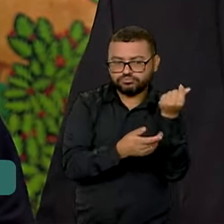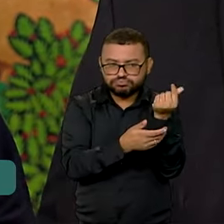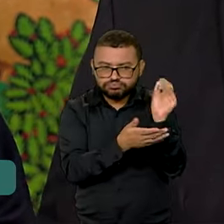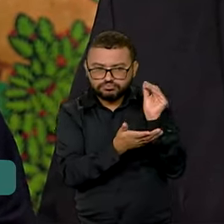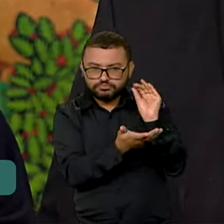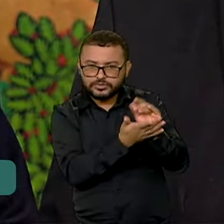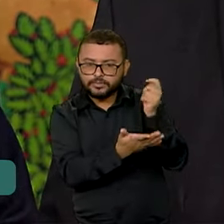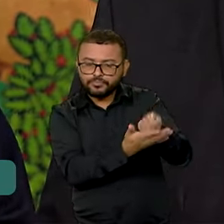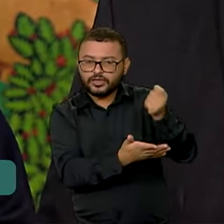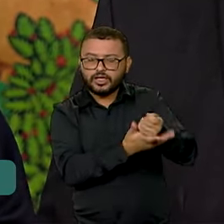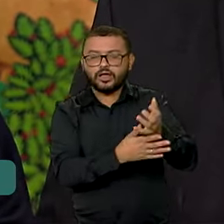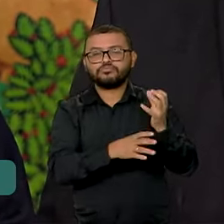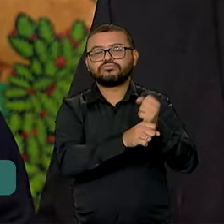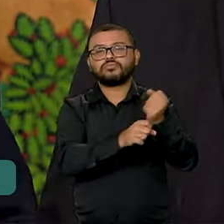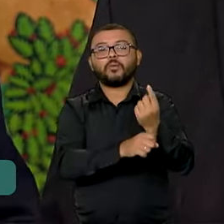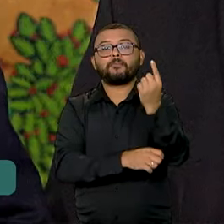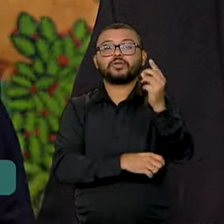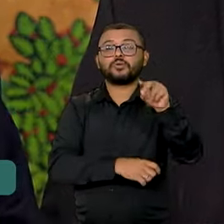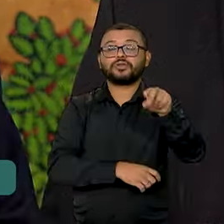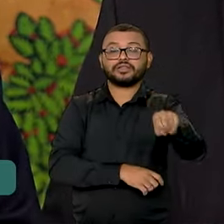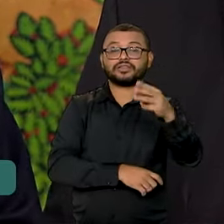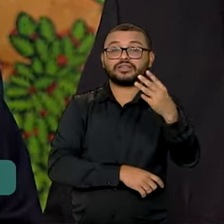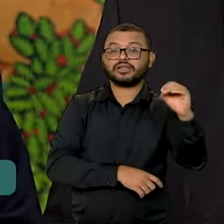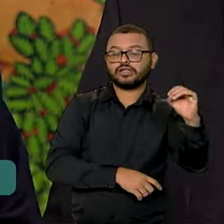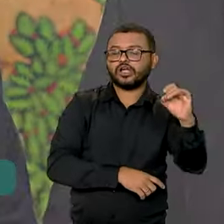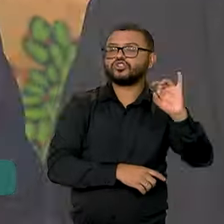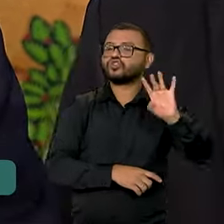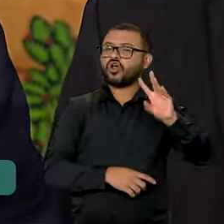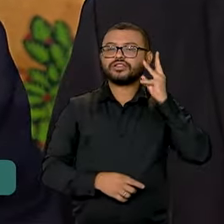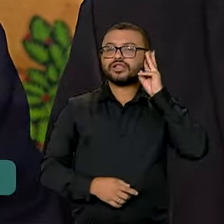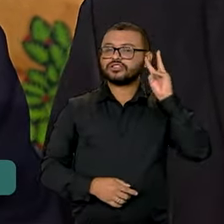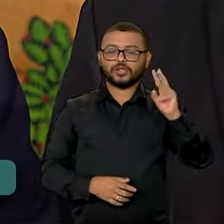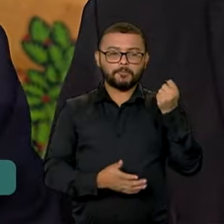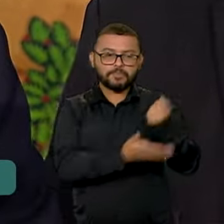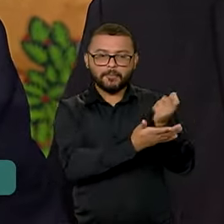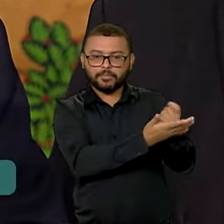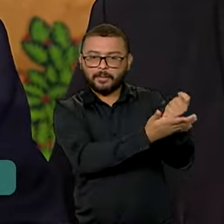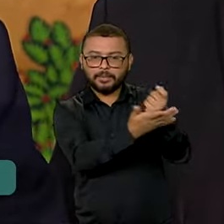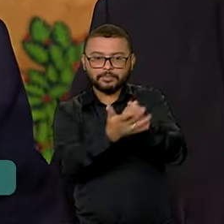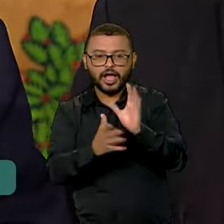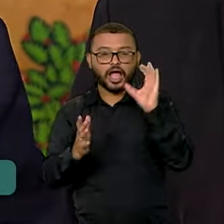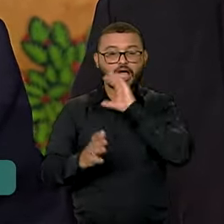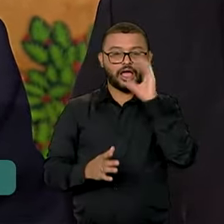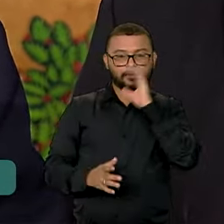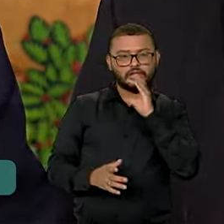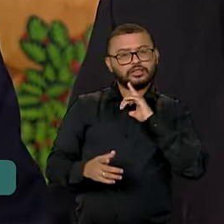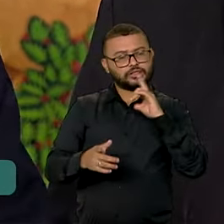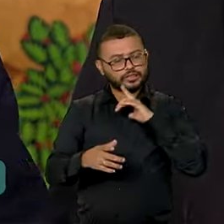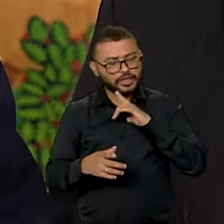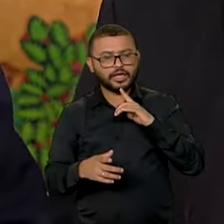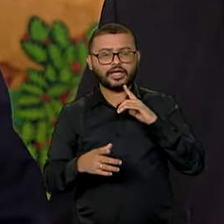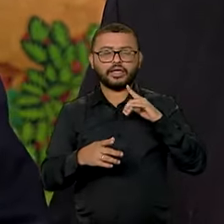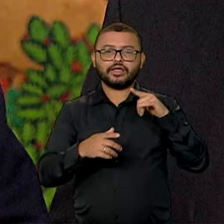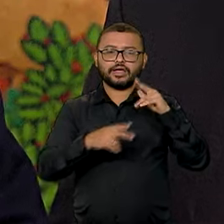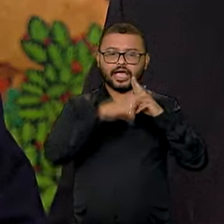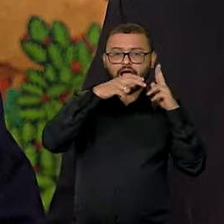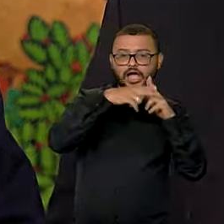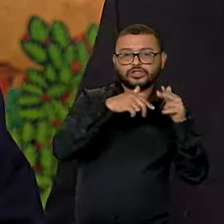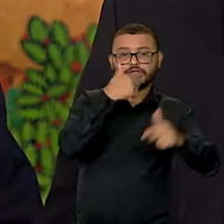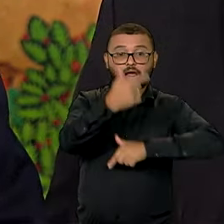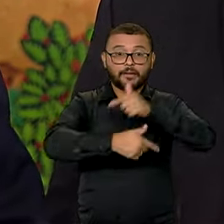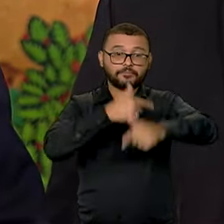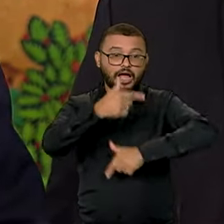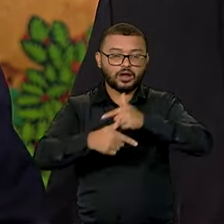.300 operações realizadas em três dias. As ações da Caixa são transversais porque nós também disponibilizamos